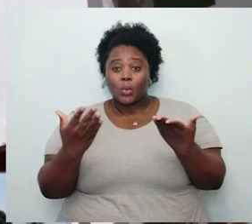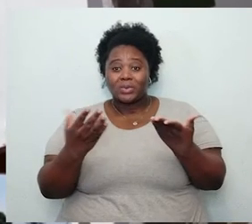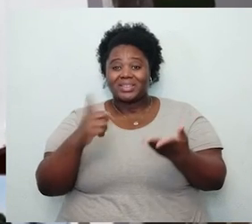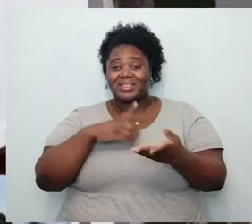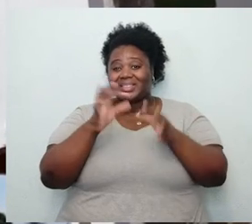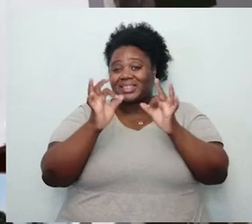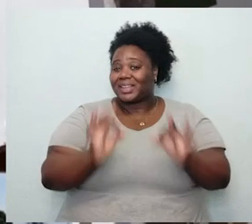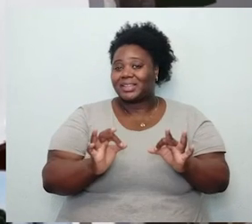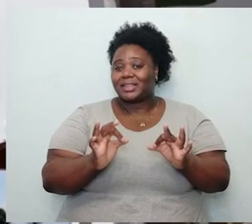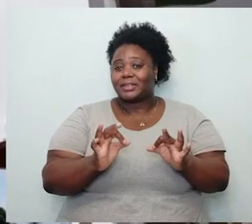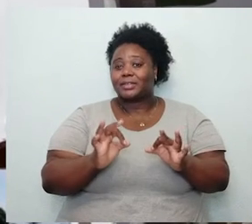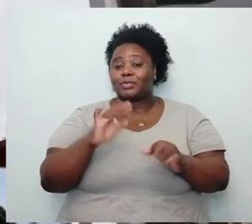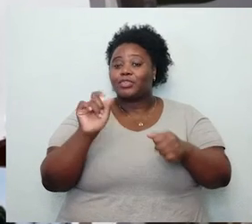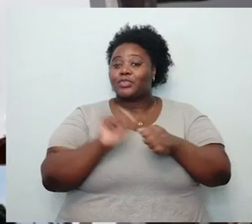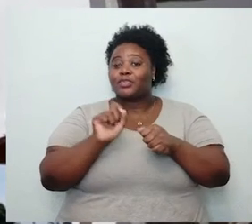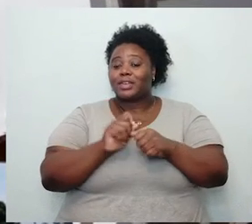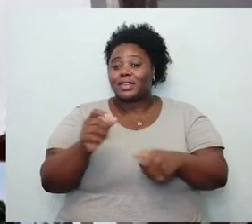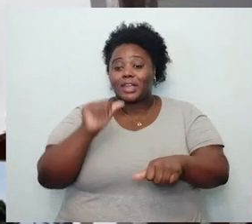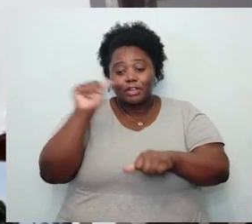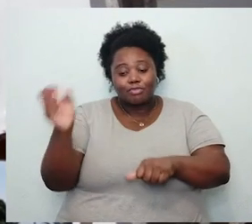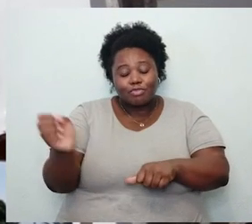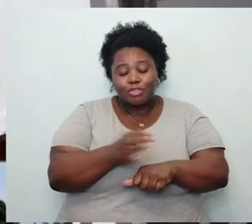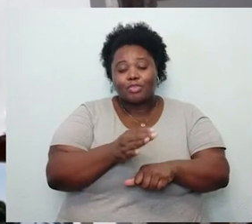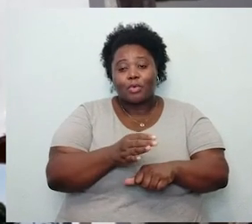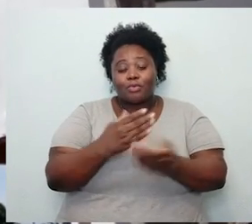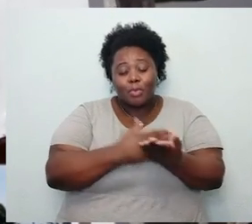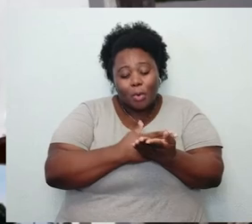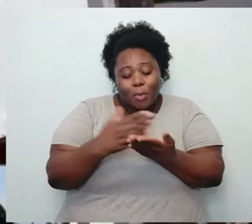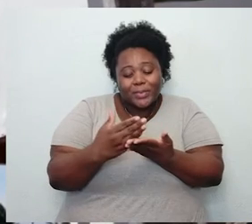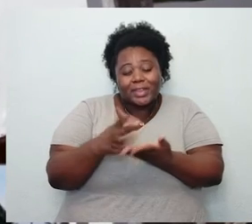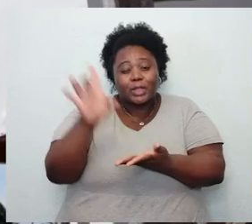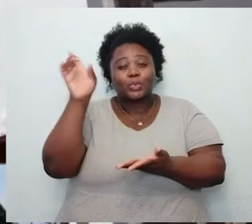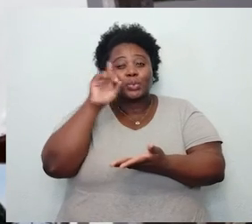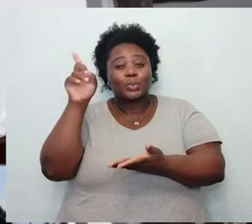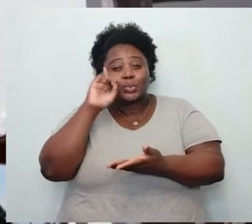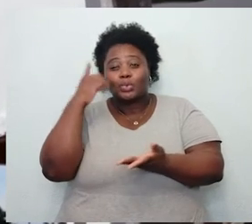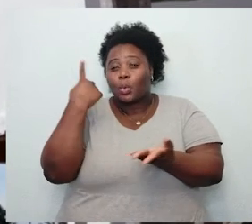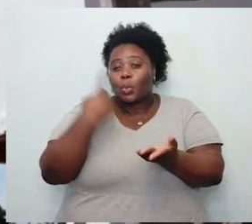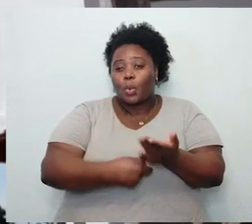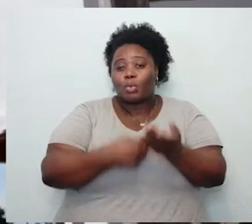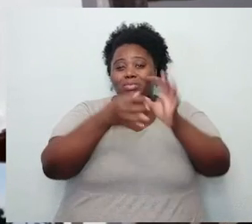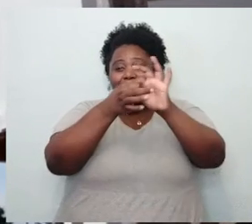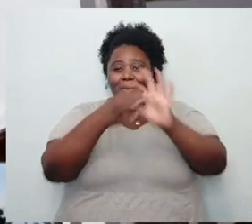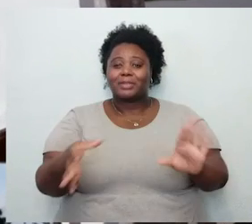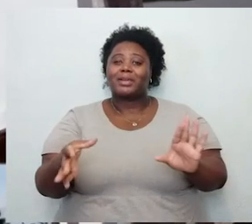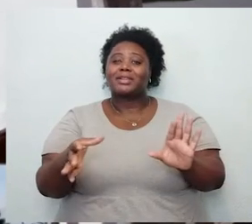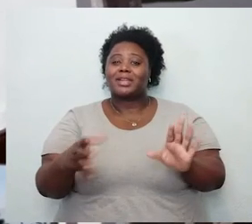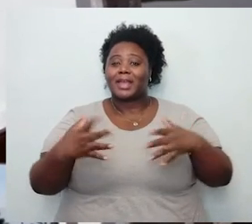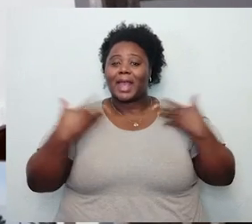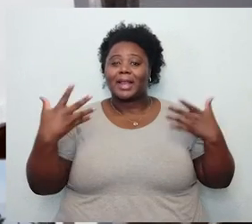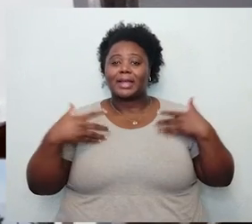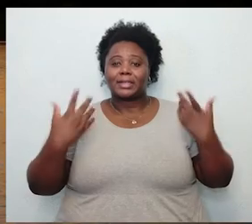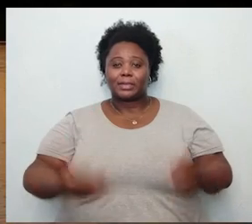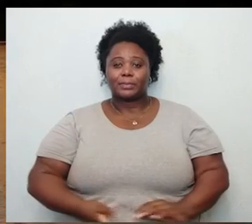certeza, o de recomeçar como a aurora, diariamente, o compromisso com a liberdade e a